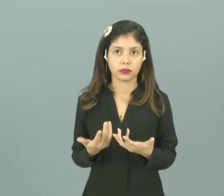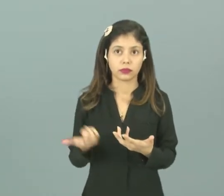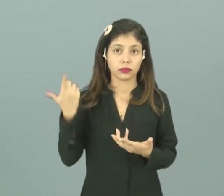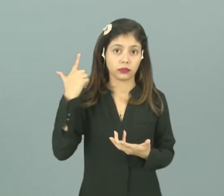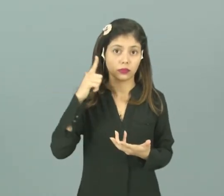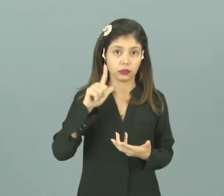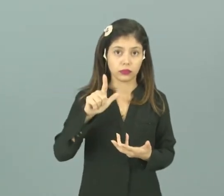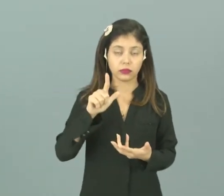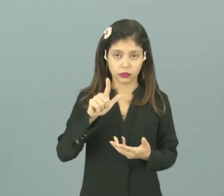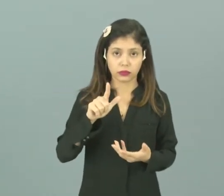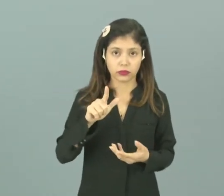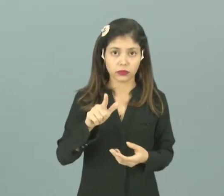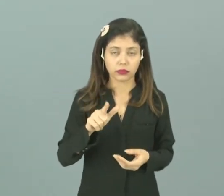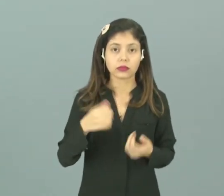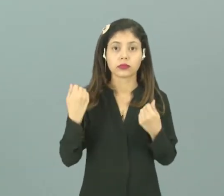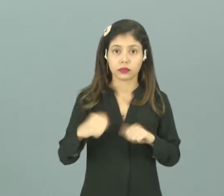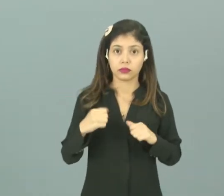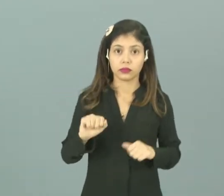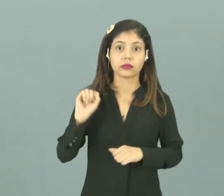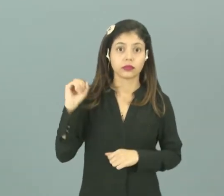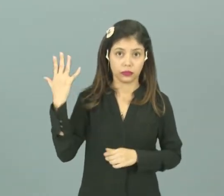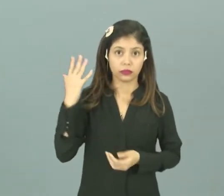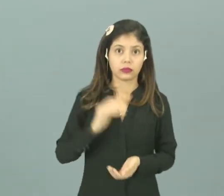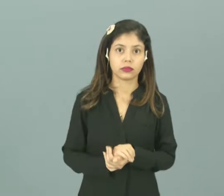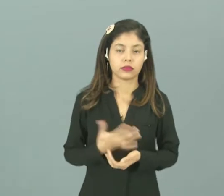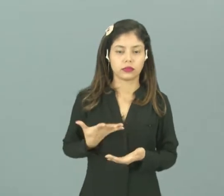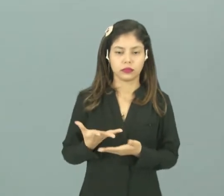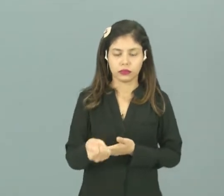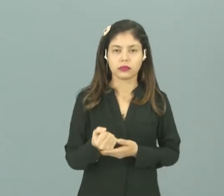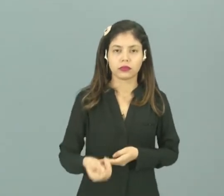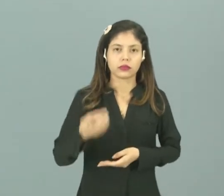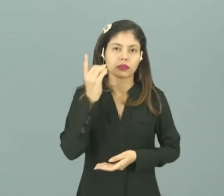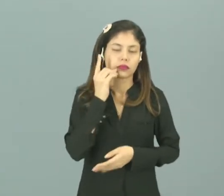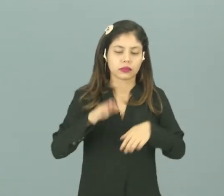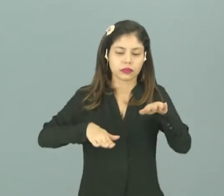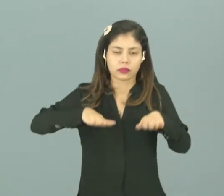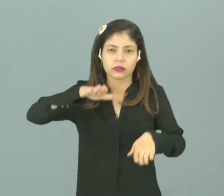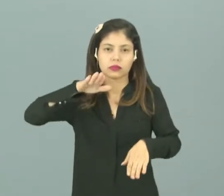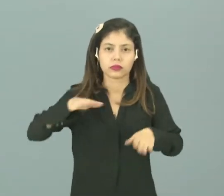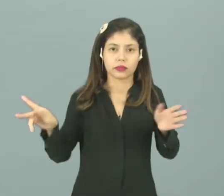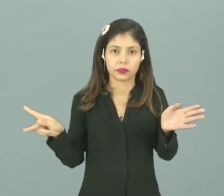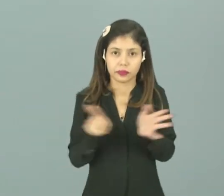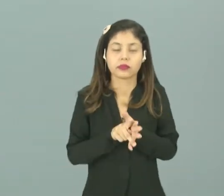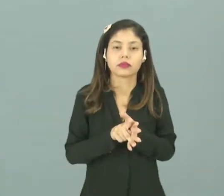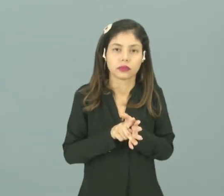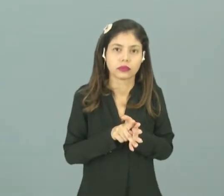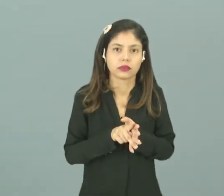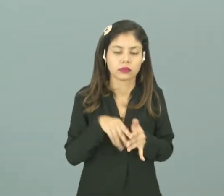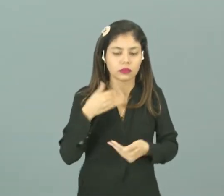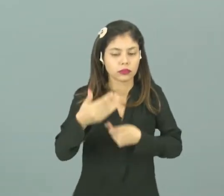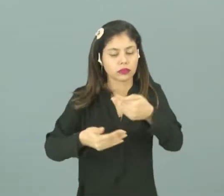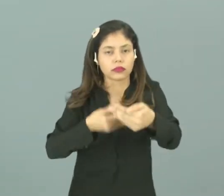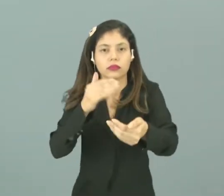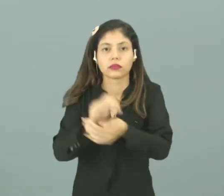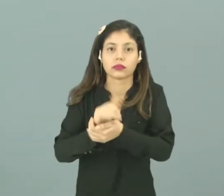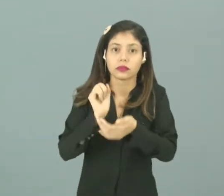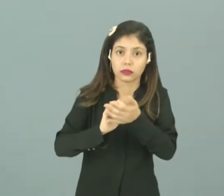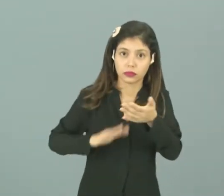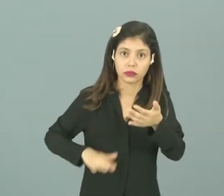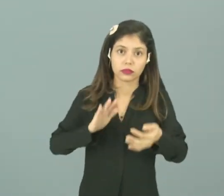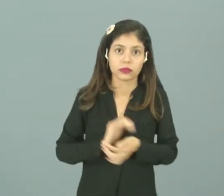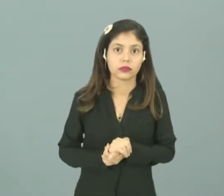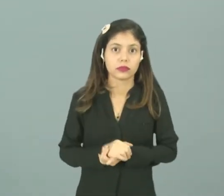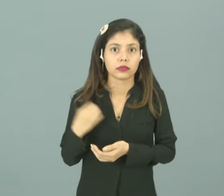acontecer da forma como ele deve acontecer, nós vamos receber os níveis de temperaturas ideais para desenvolver nossas atividades.